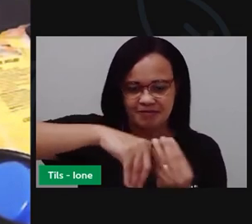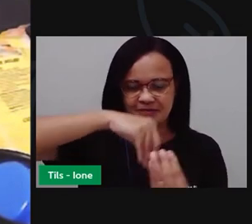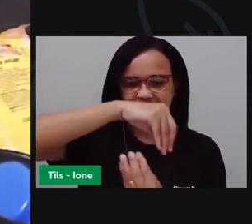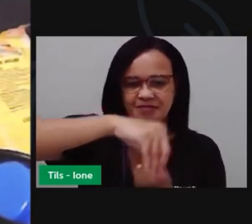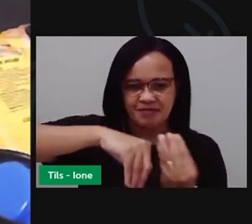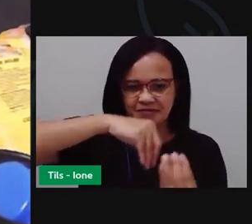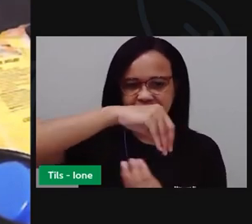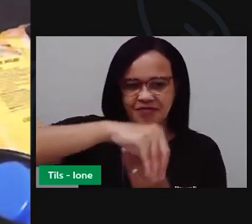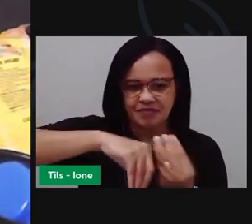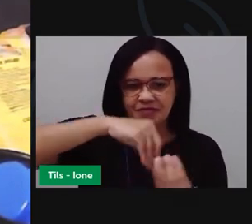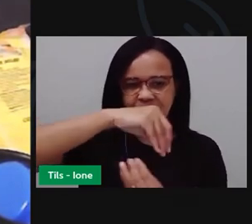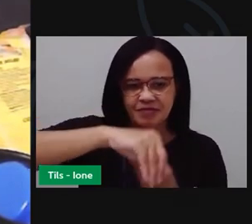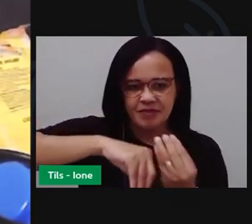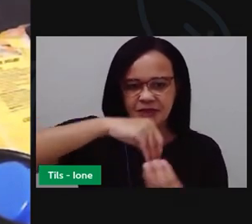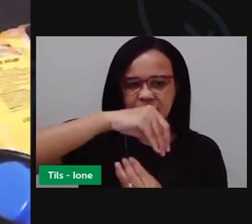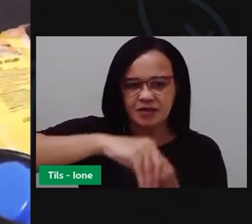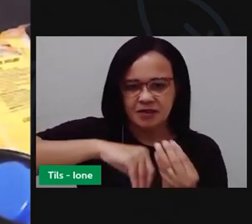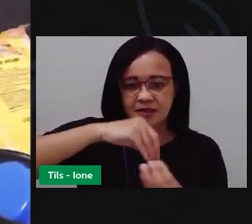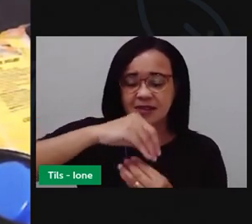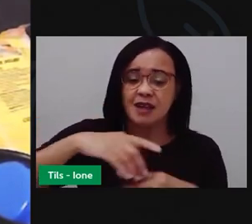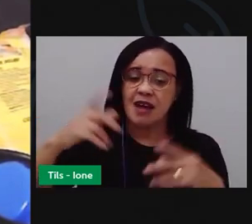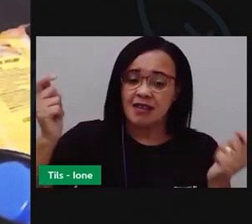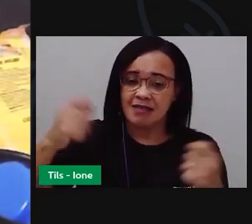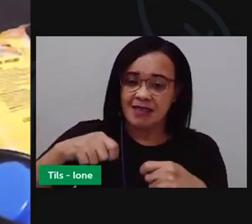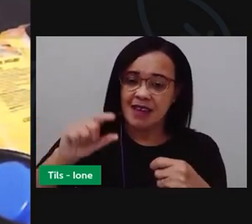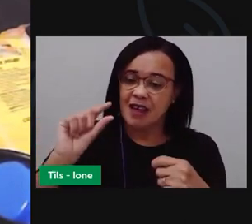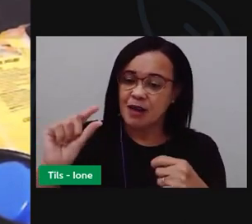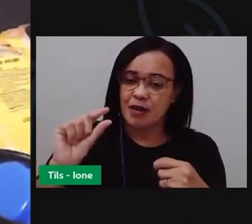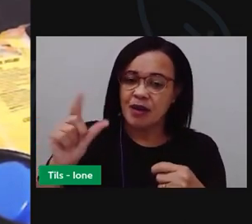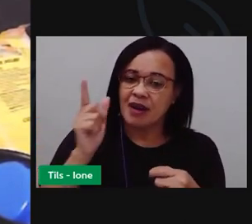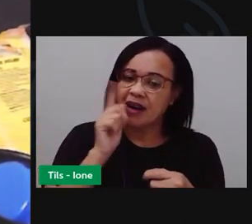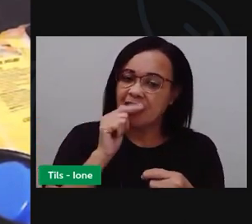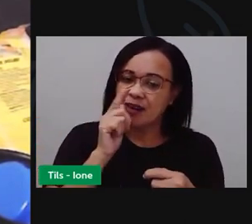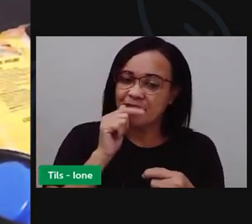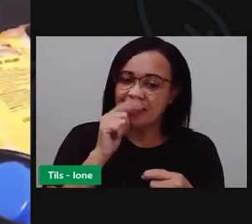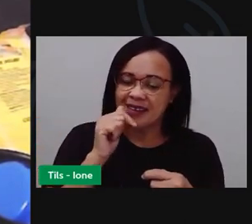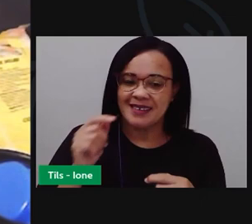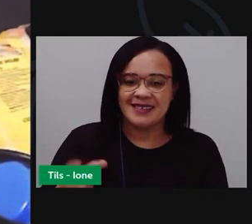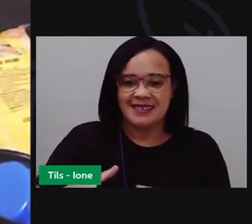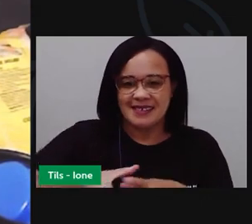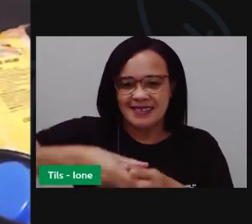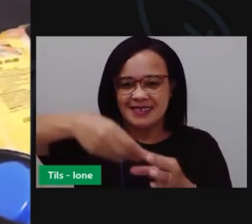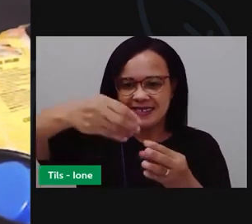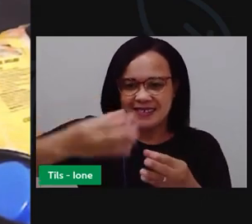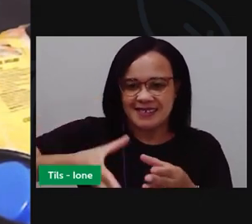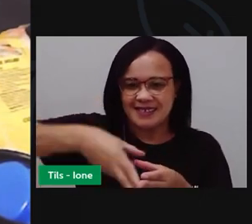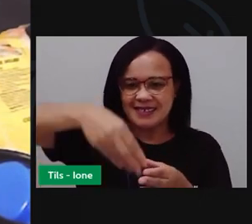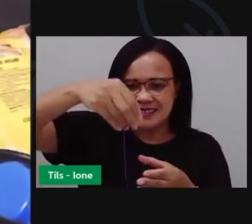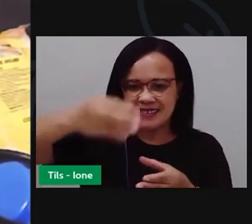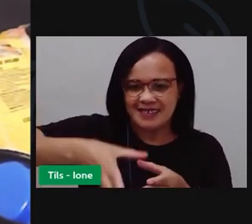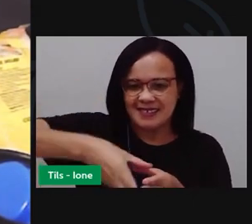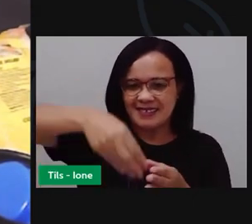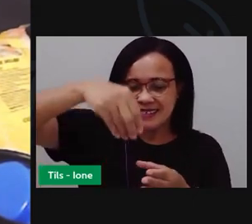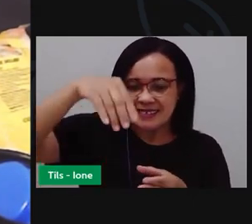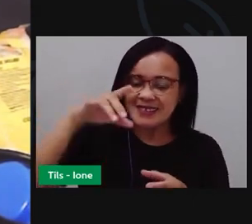ainda dá para colocar mais um pouco de água, porque ainda não está todo húmido.